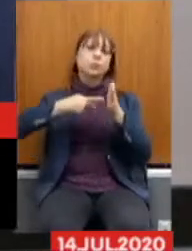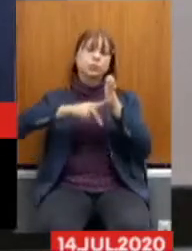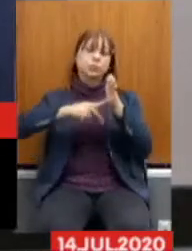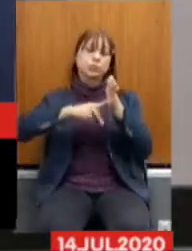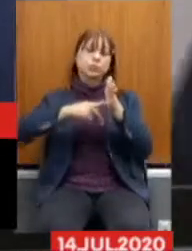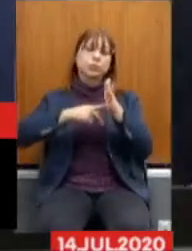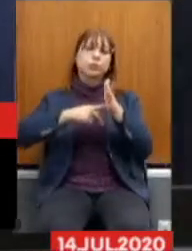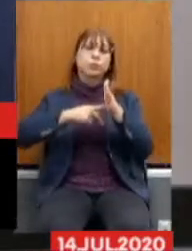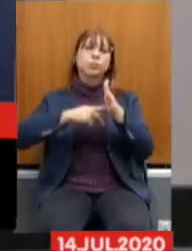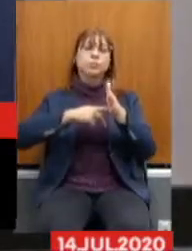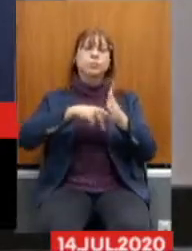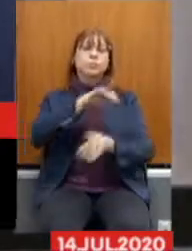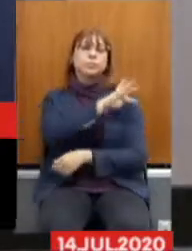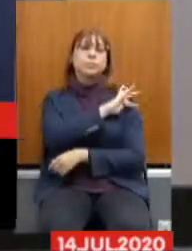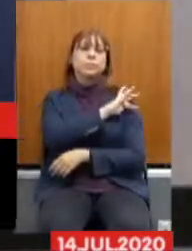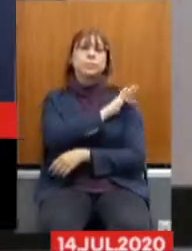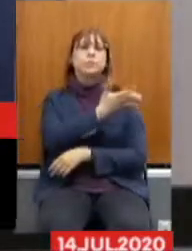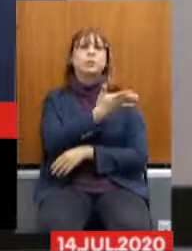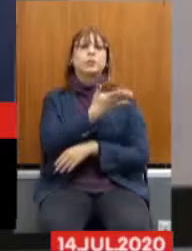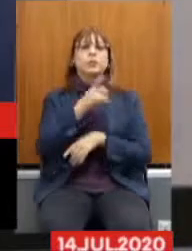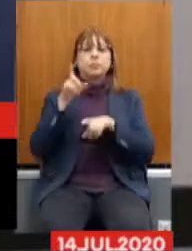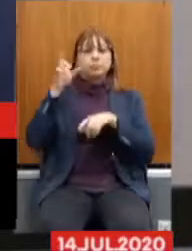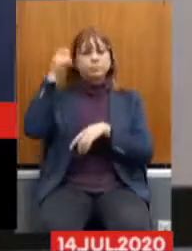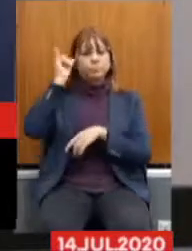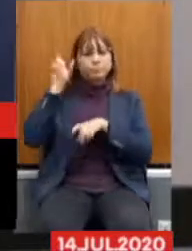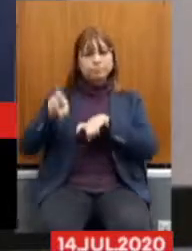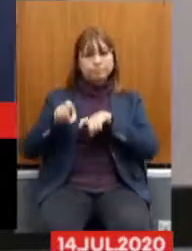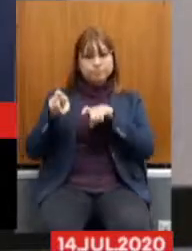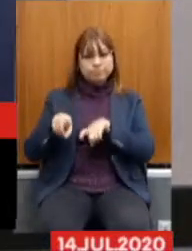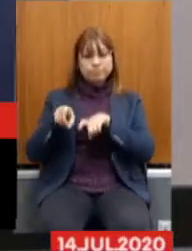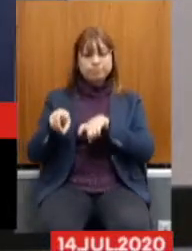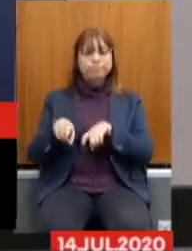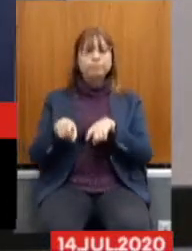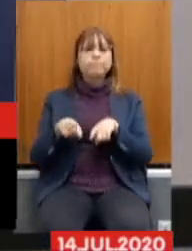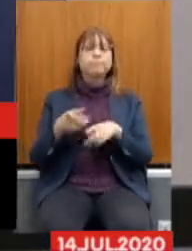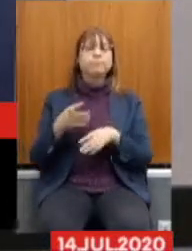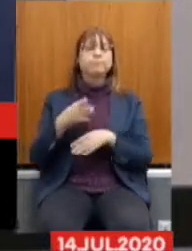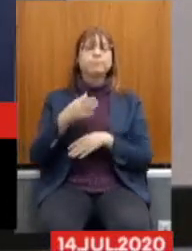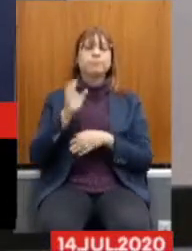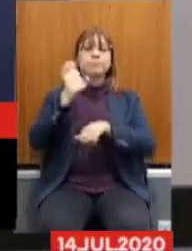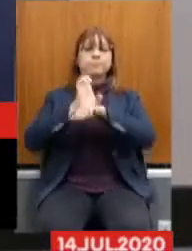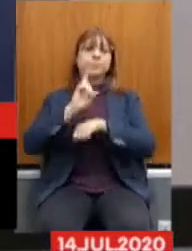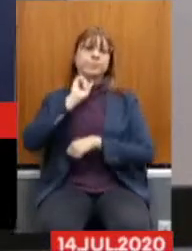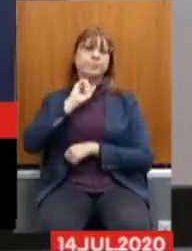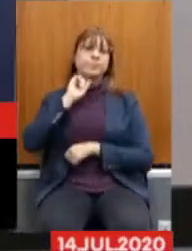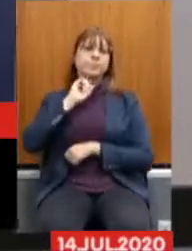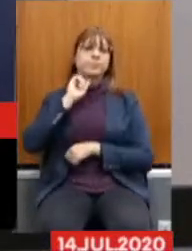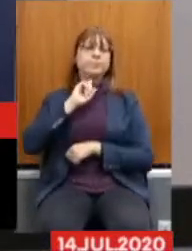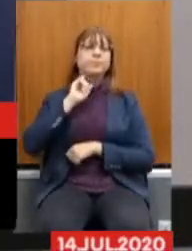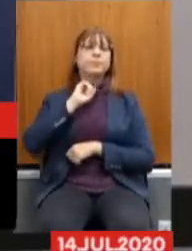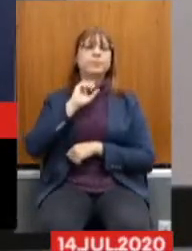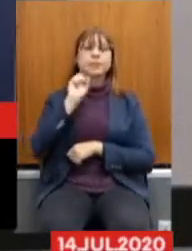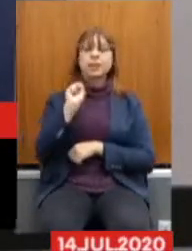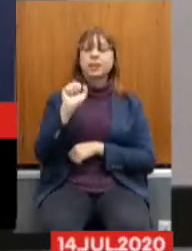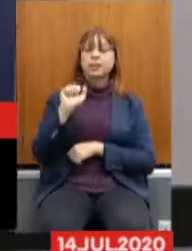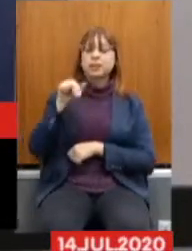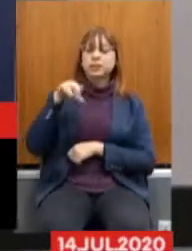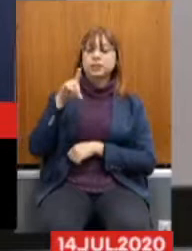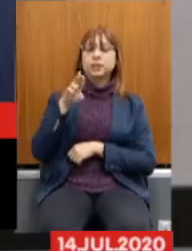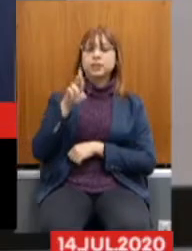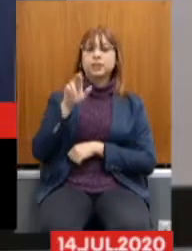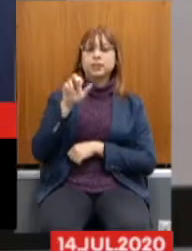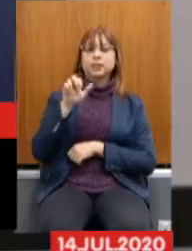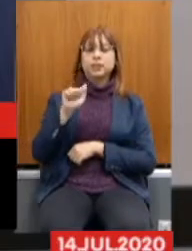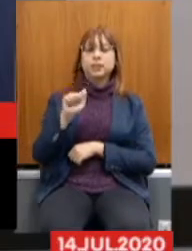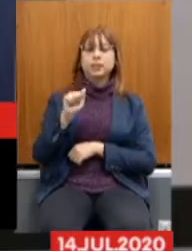Fiscais Agropecuários e Fiscais de Assistência Agropecuárias do Estado de Minas Gerais, Sandra Margareth, primeira